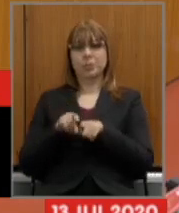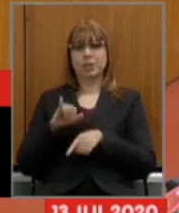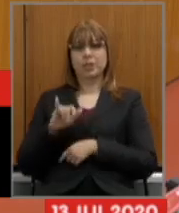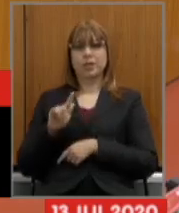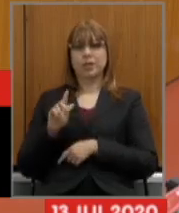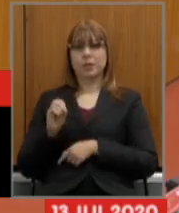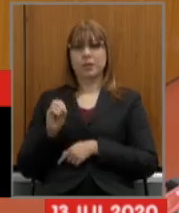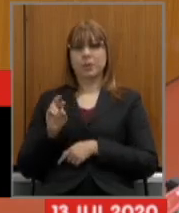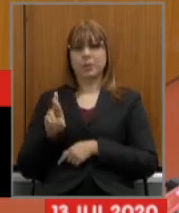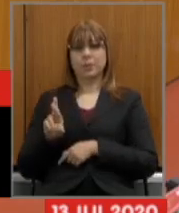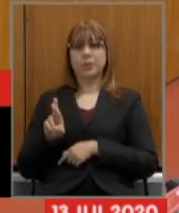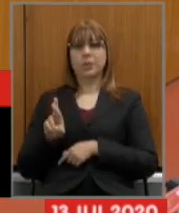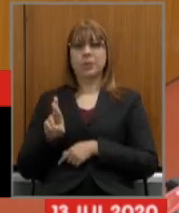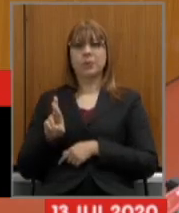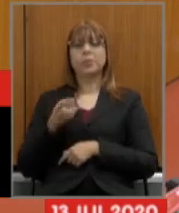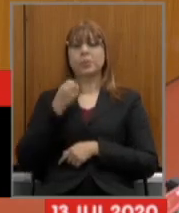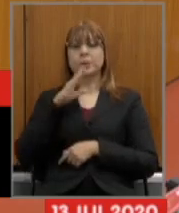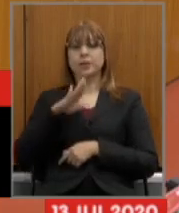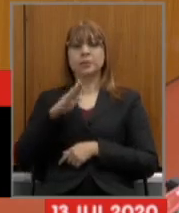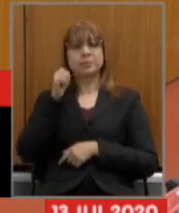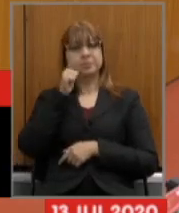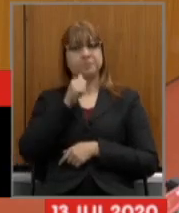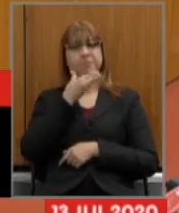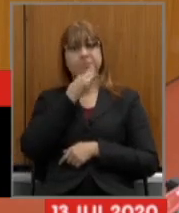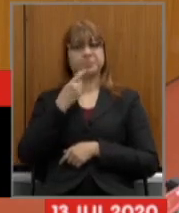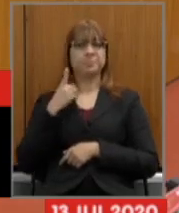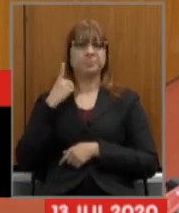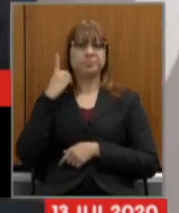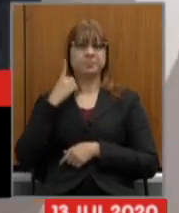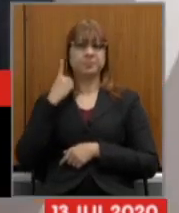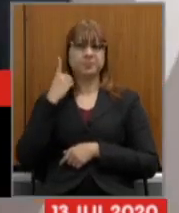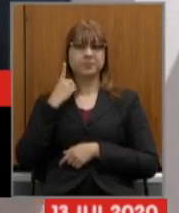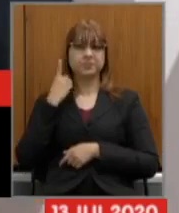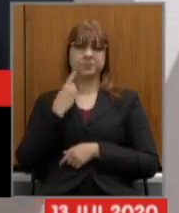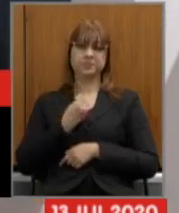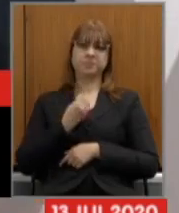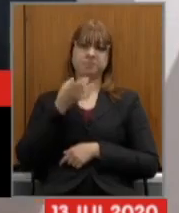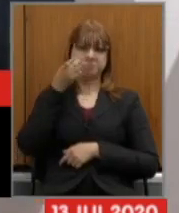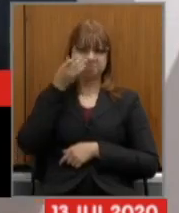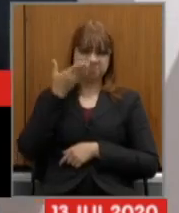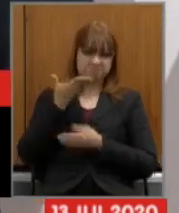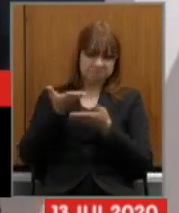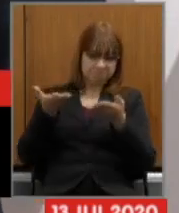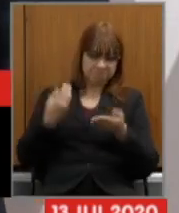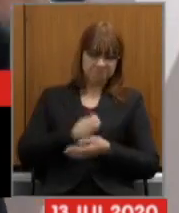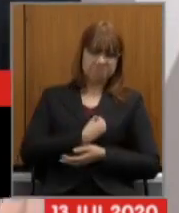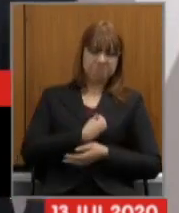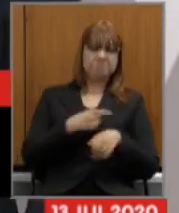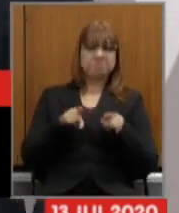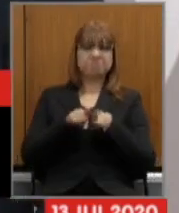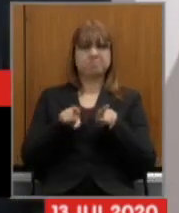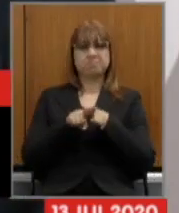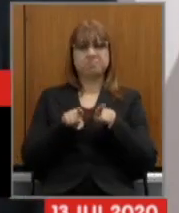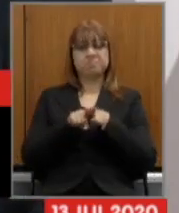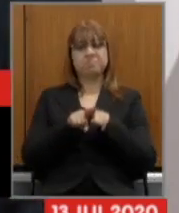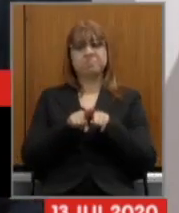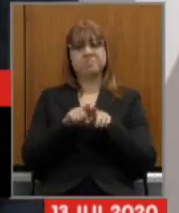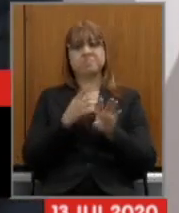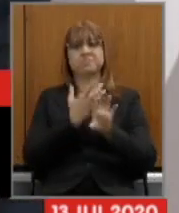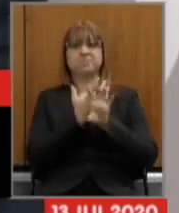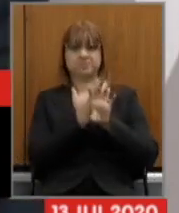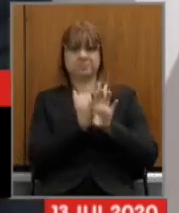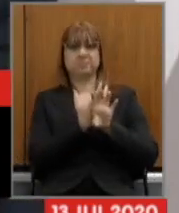deputados e deputadas que estão aqui presentes e também participando remotamente